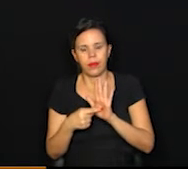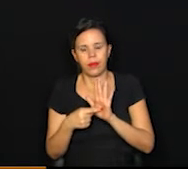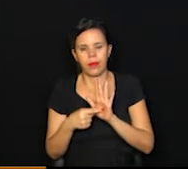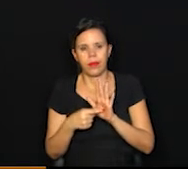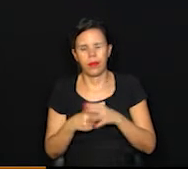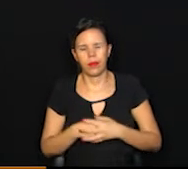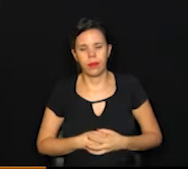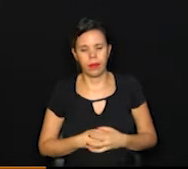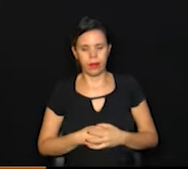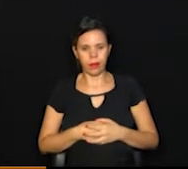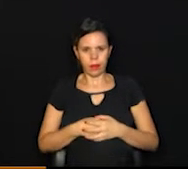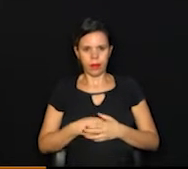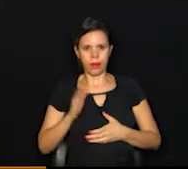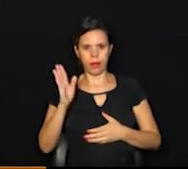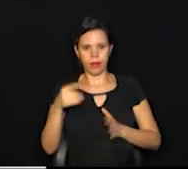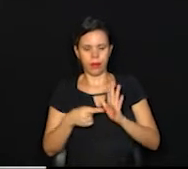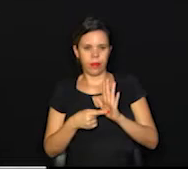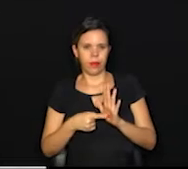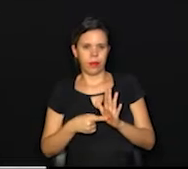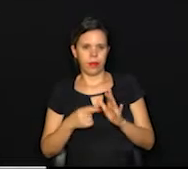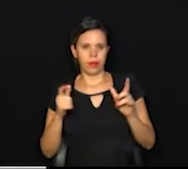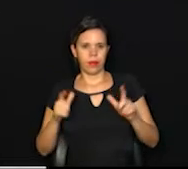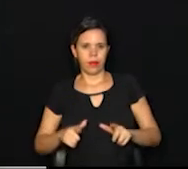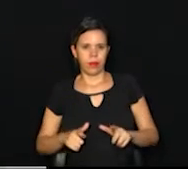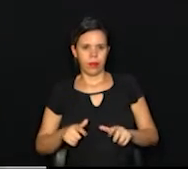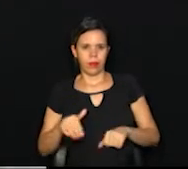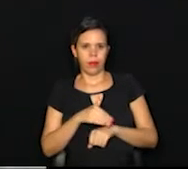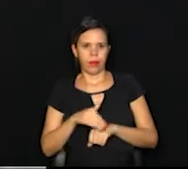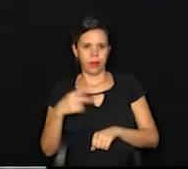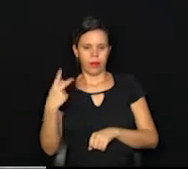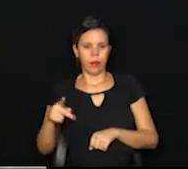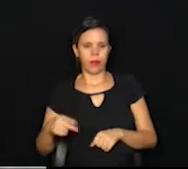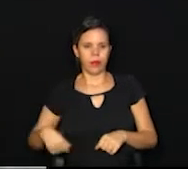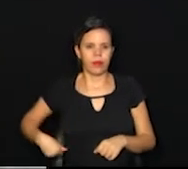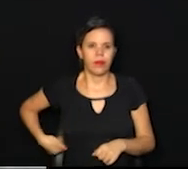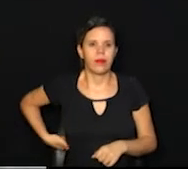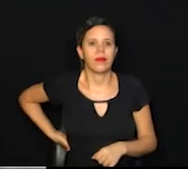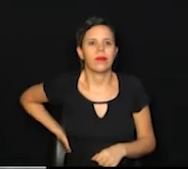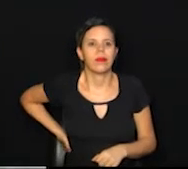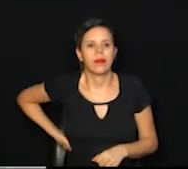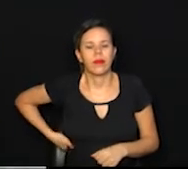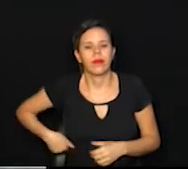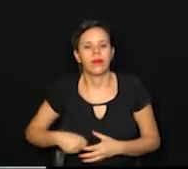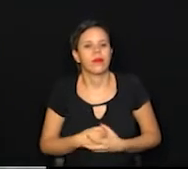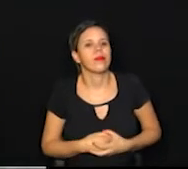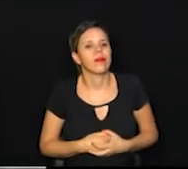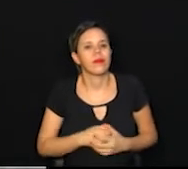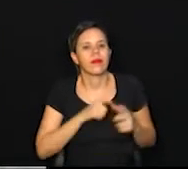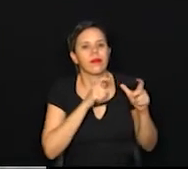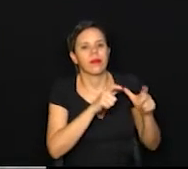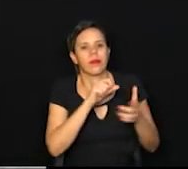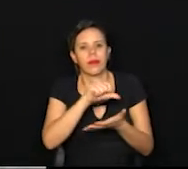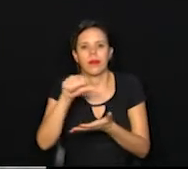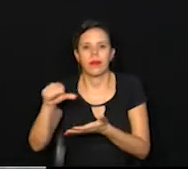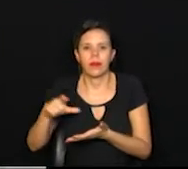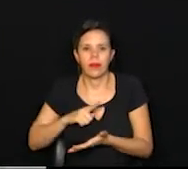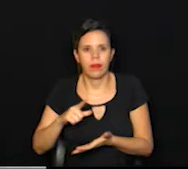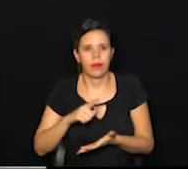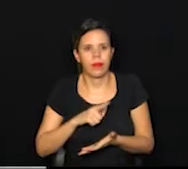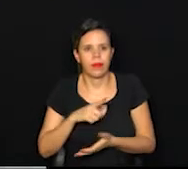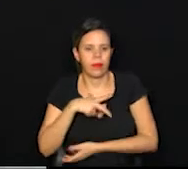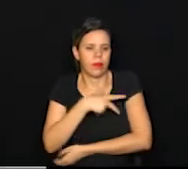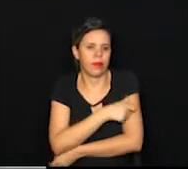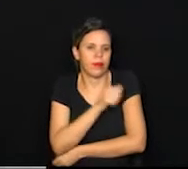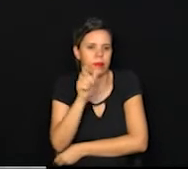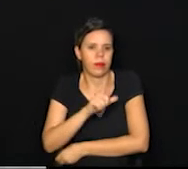mapa, ele já vai ver qual é o seu endereço, a sua localização e esses locais em que tem uma seringa